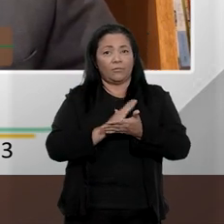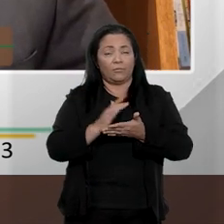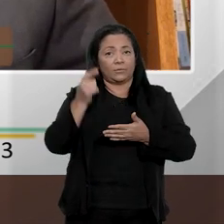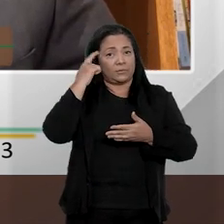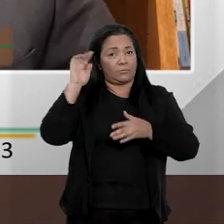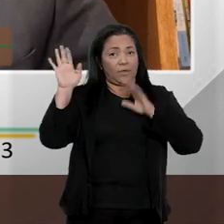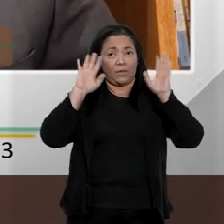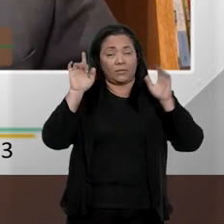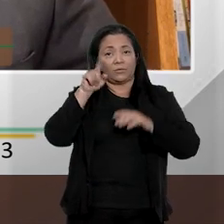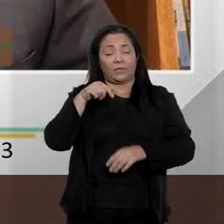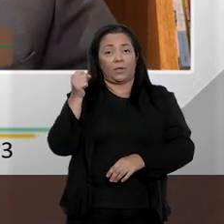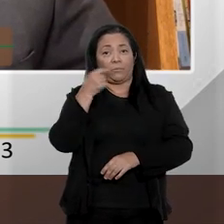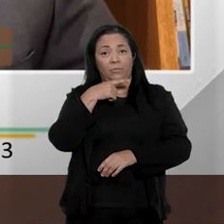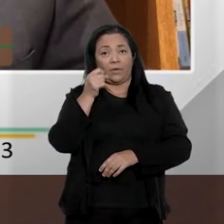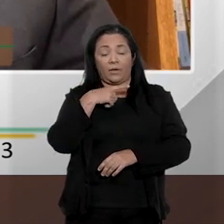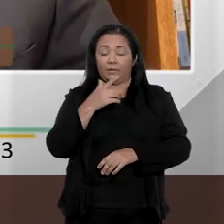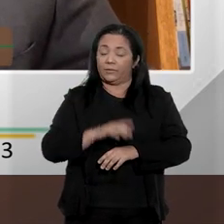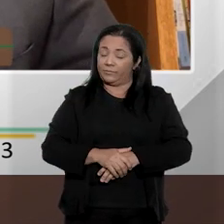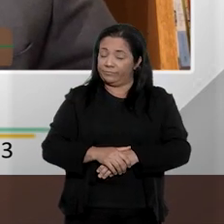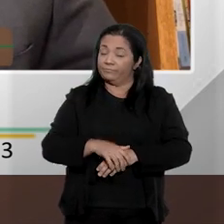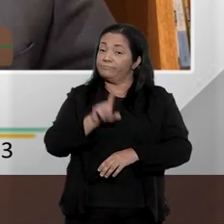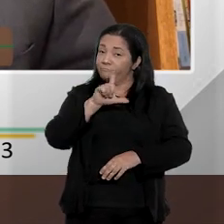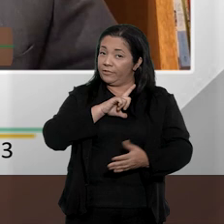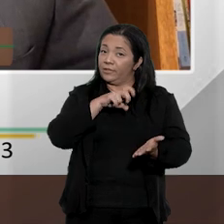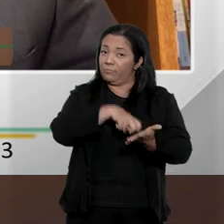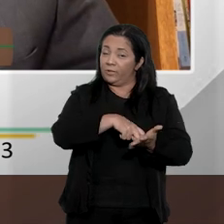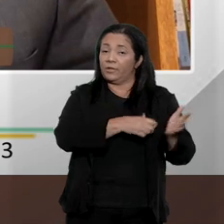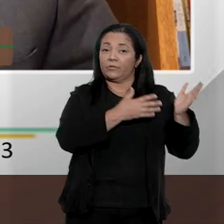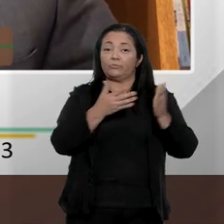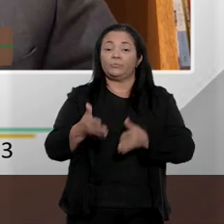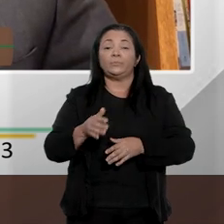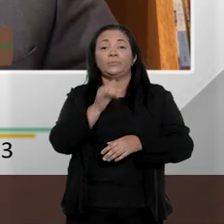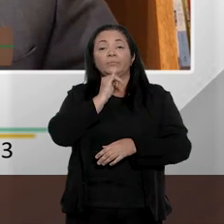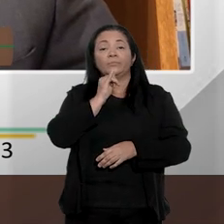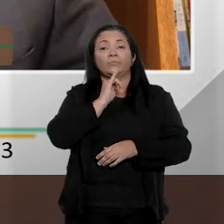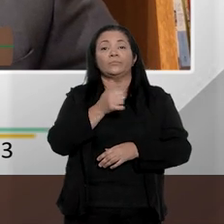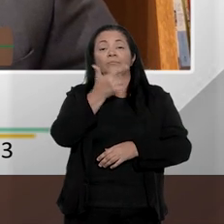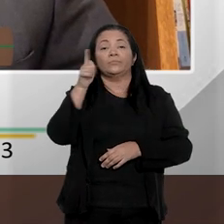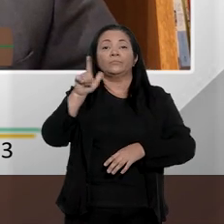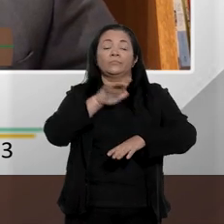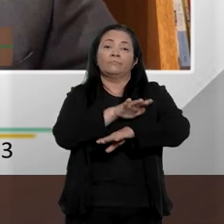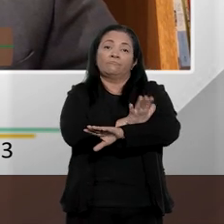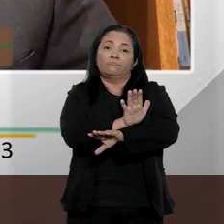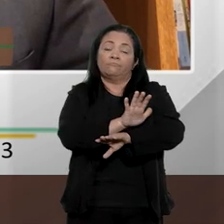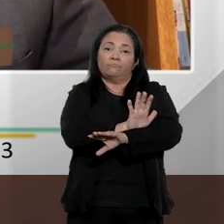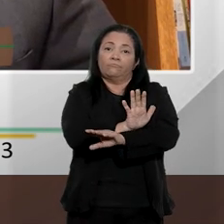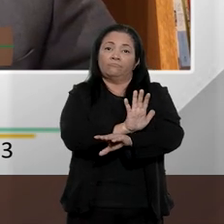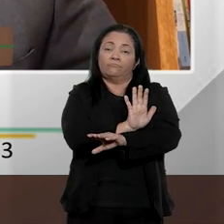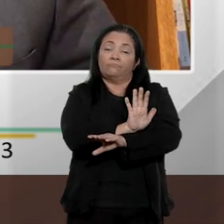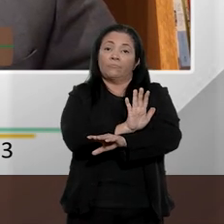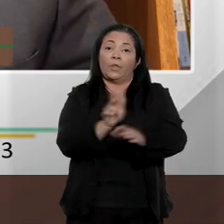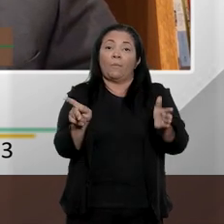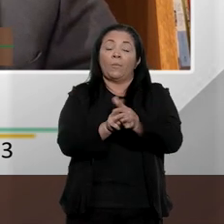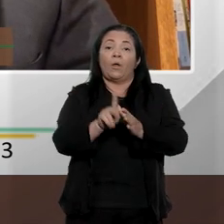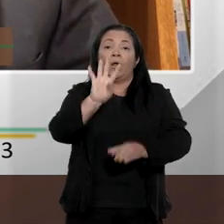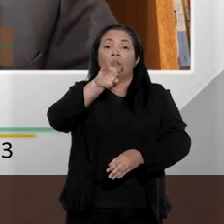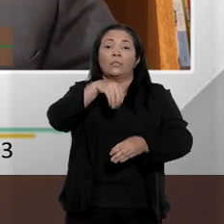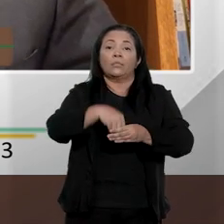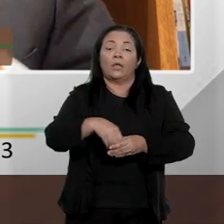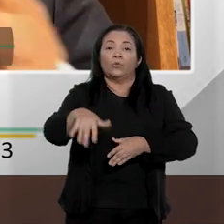ela é considerada uma causa de aumento de pena. Temos causa de aumento de pena também para o racismo que é praticado em ambientes